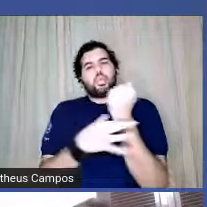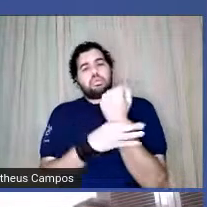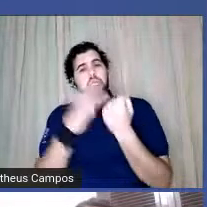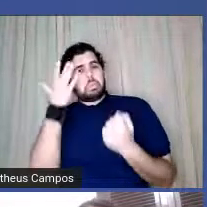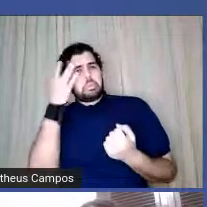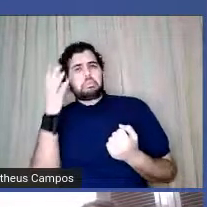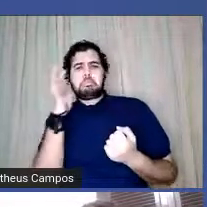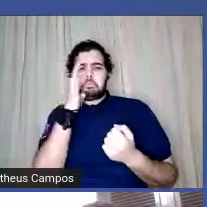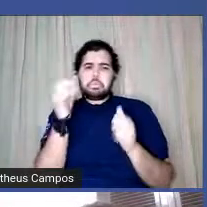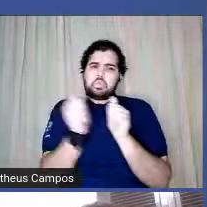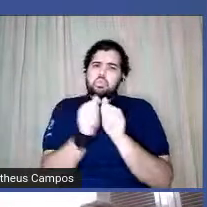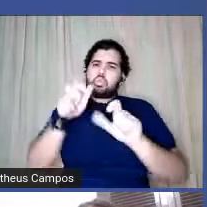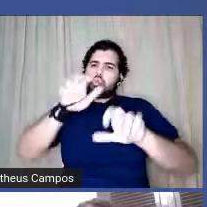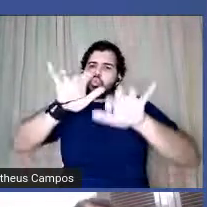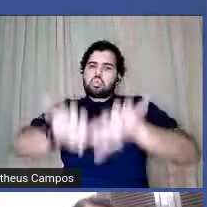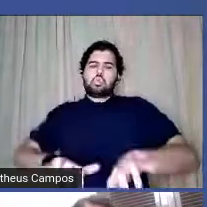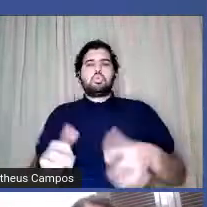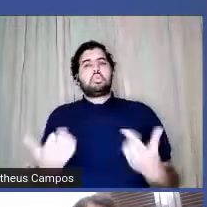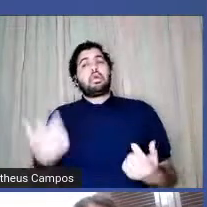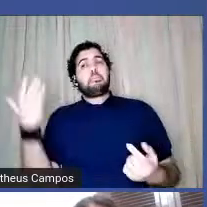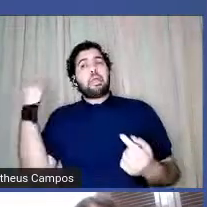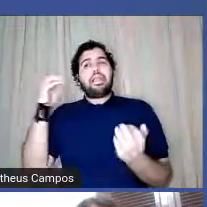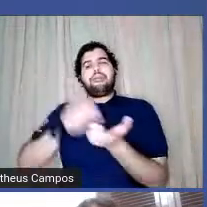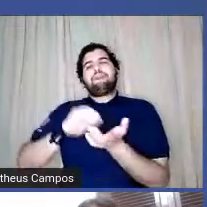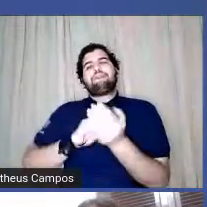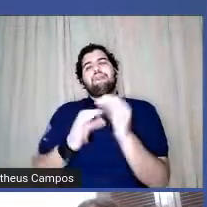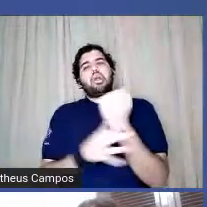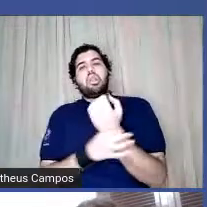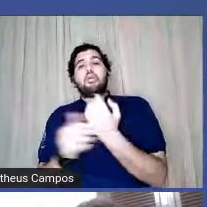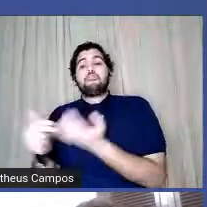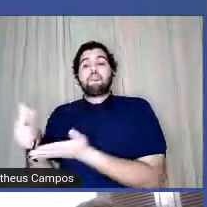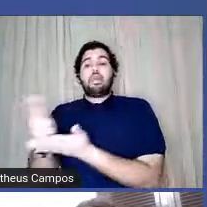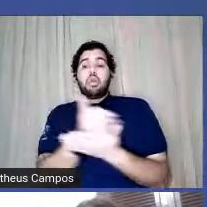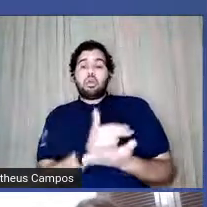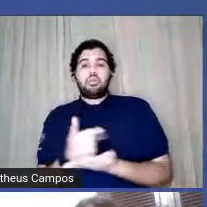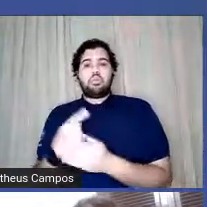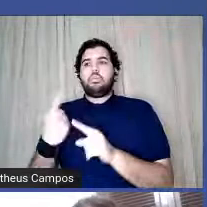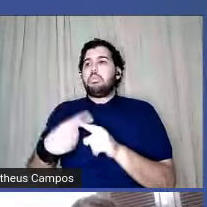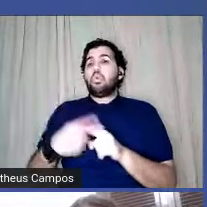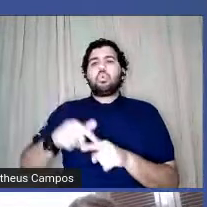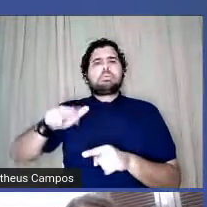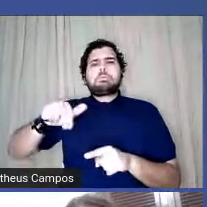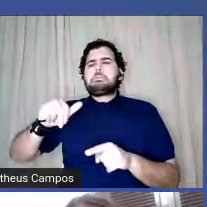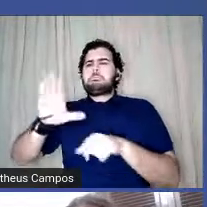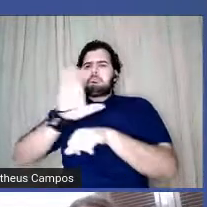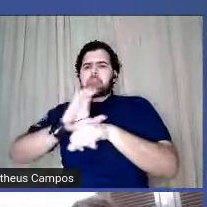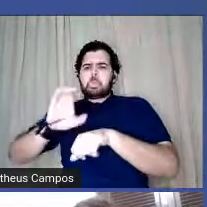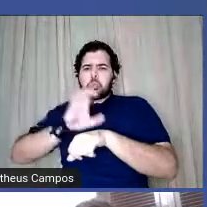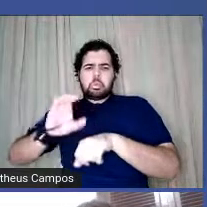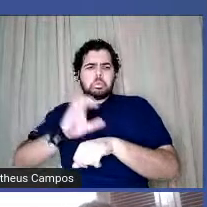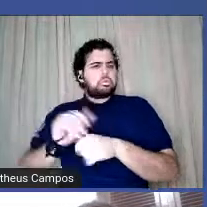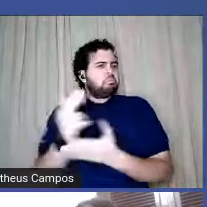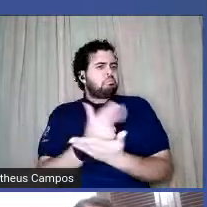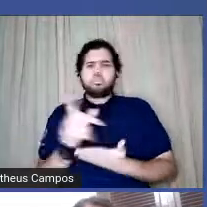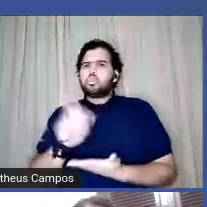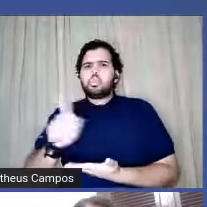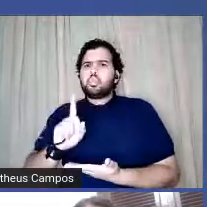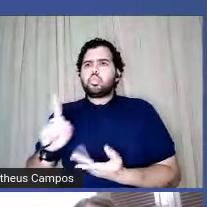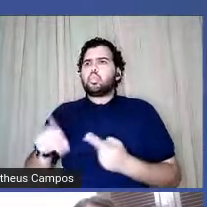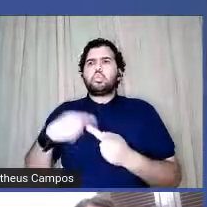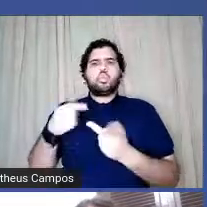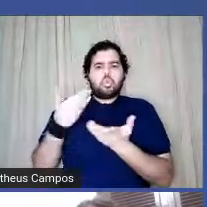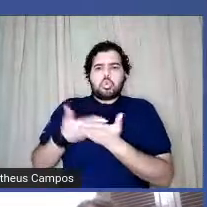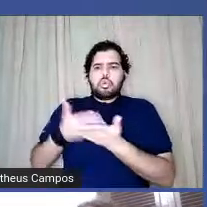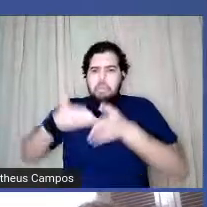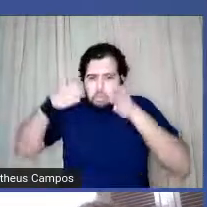mas, enfim, ela tinha muita insegurança com o desenho dela, porque ela nunca fez curso de desenho, ela nunca, tipo, estudou pra